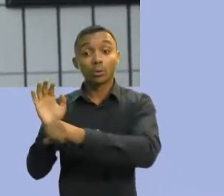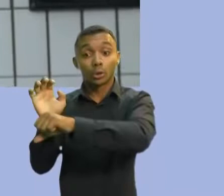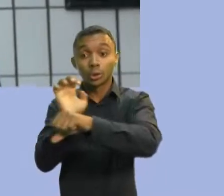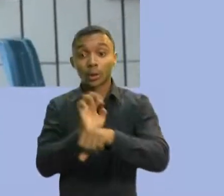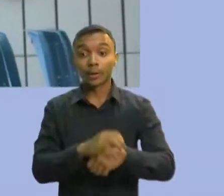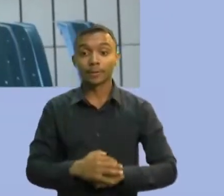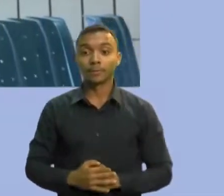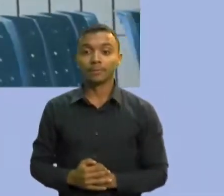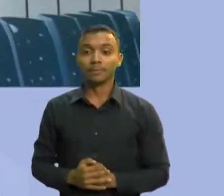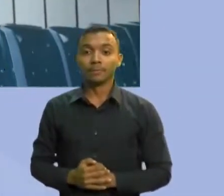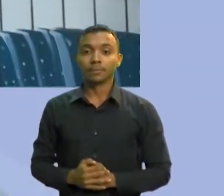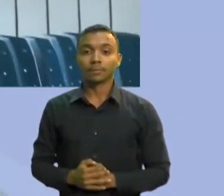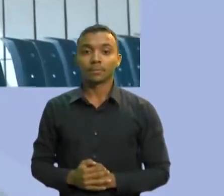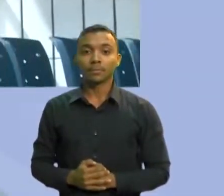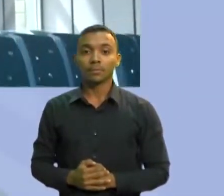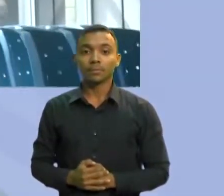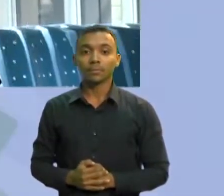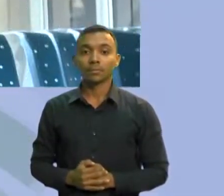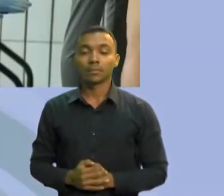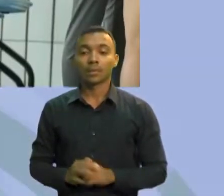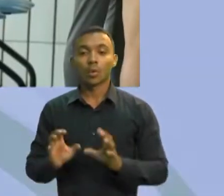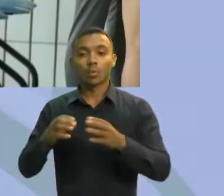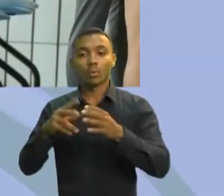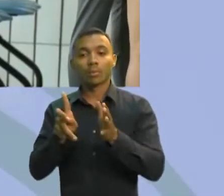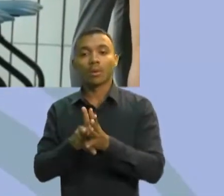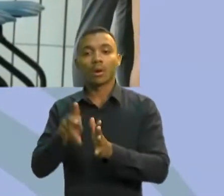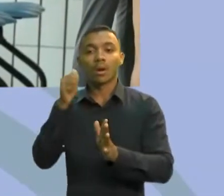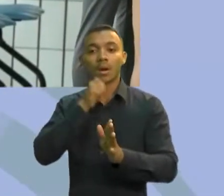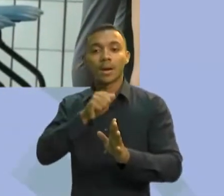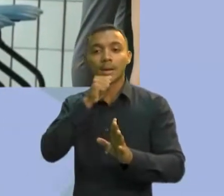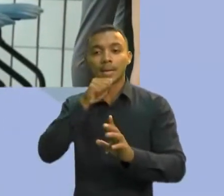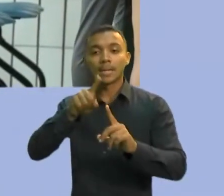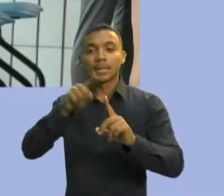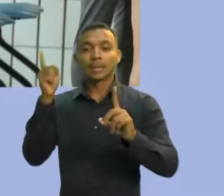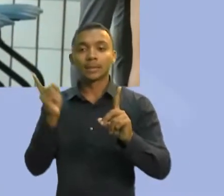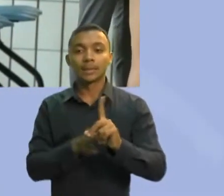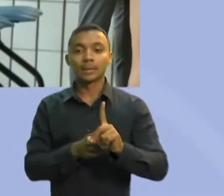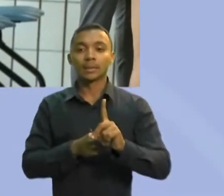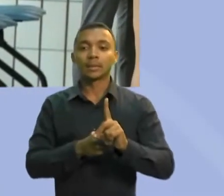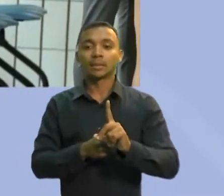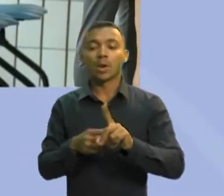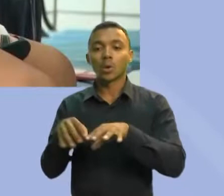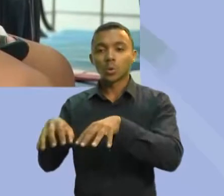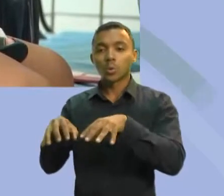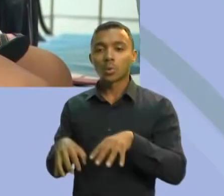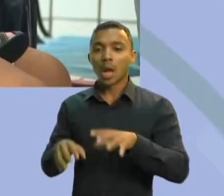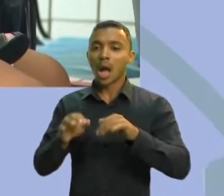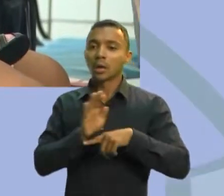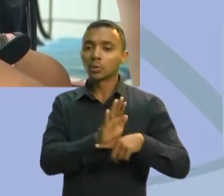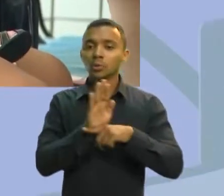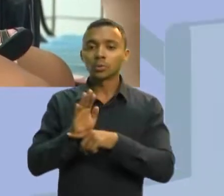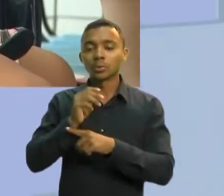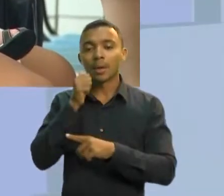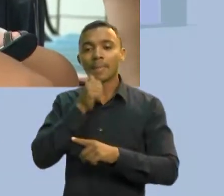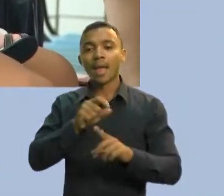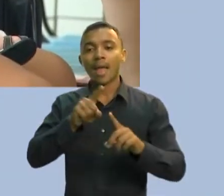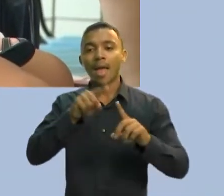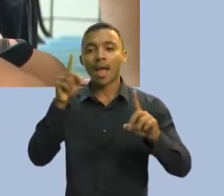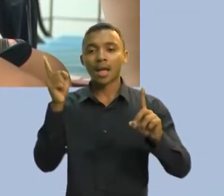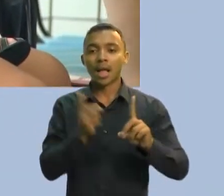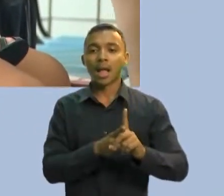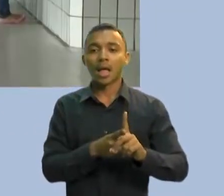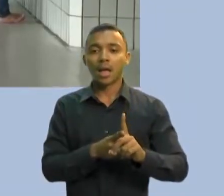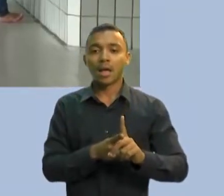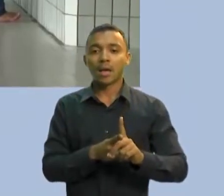Maternidade escola C-Chateaubriand intensifica o atendimento a jovens grávidas e reforça a colocação de